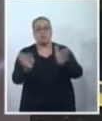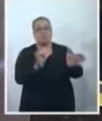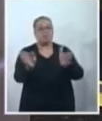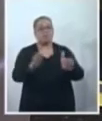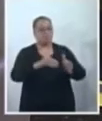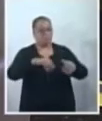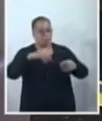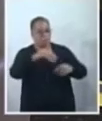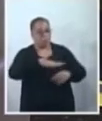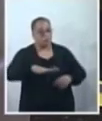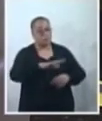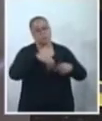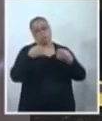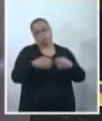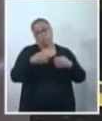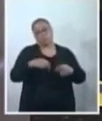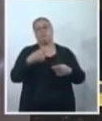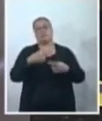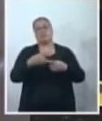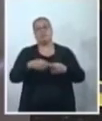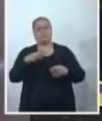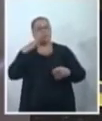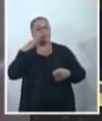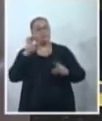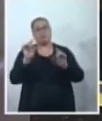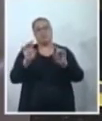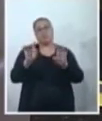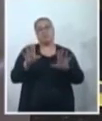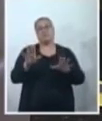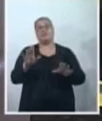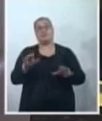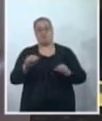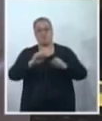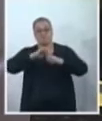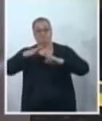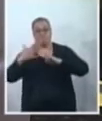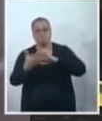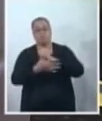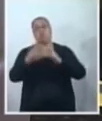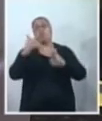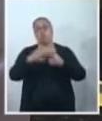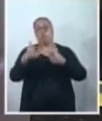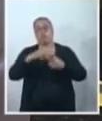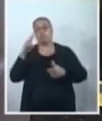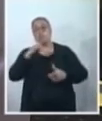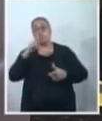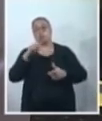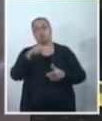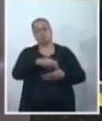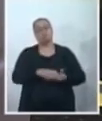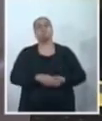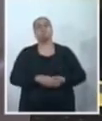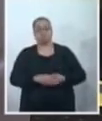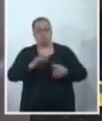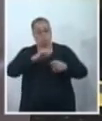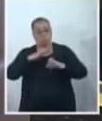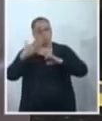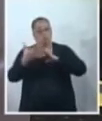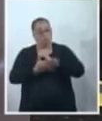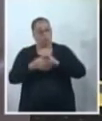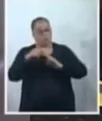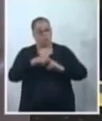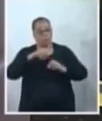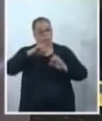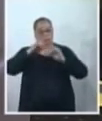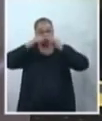principalmente sociais, tendo em vista a questão, especialmente, da pandemia, né? Da emergência da Covid-19, da infecção.